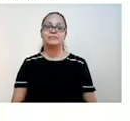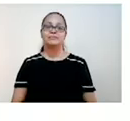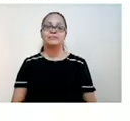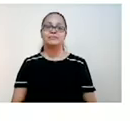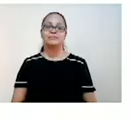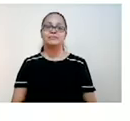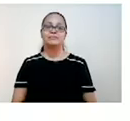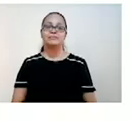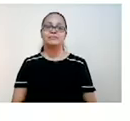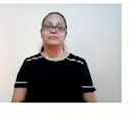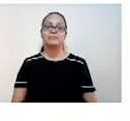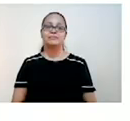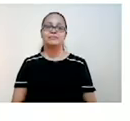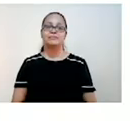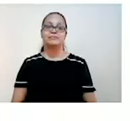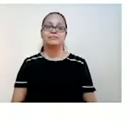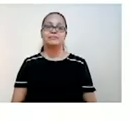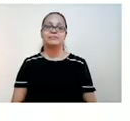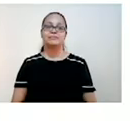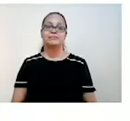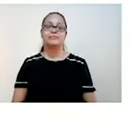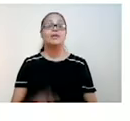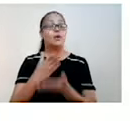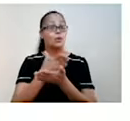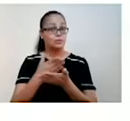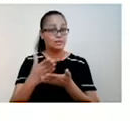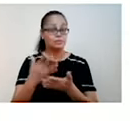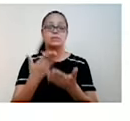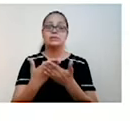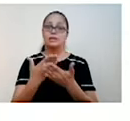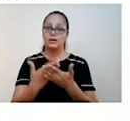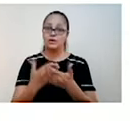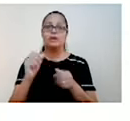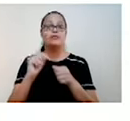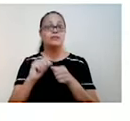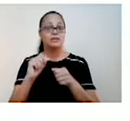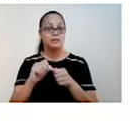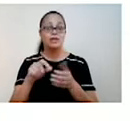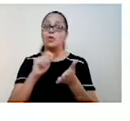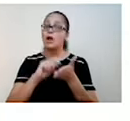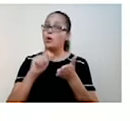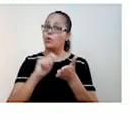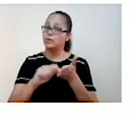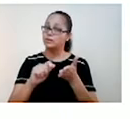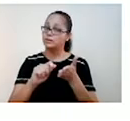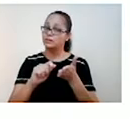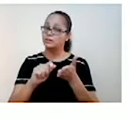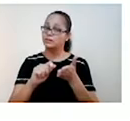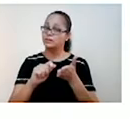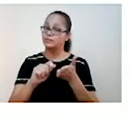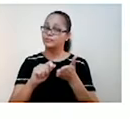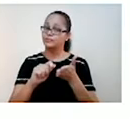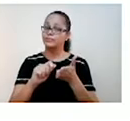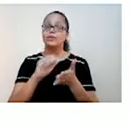aula fazendo a correção e alguns comentários dos exercícios da lição 8, da nossa lição anterior.